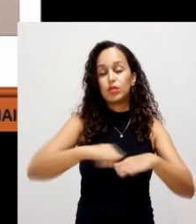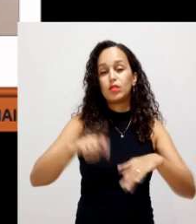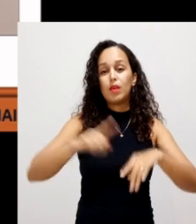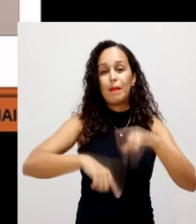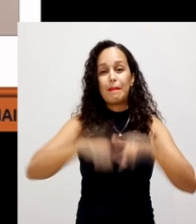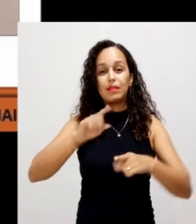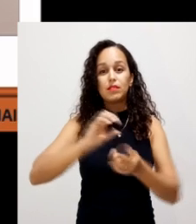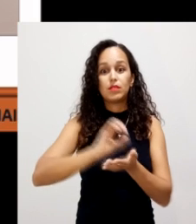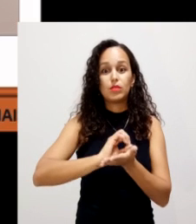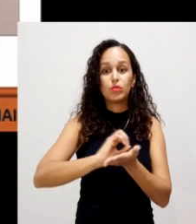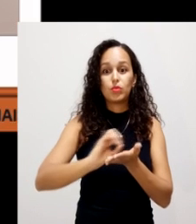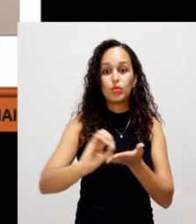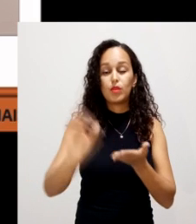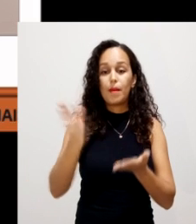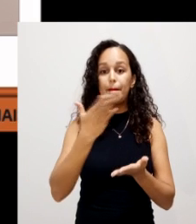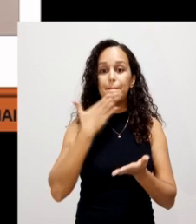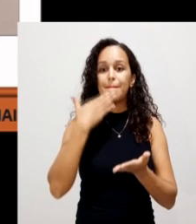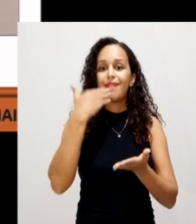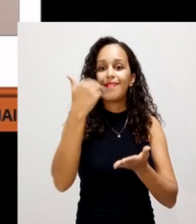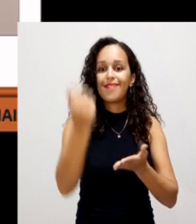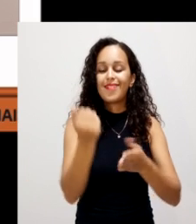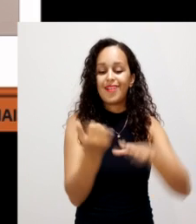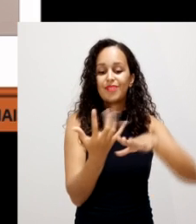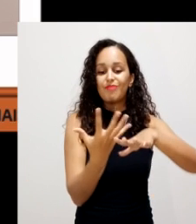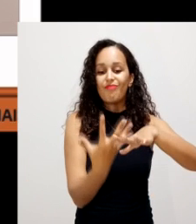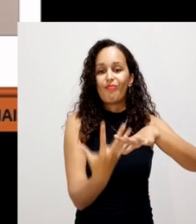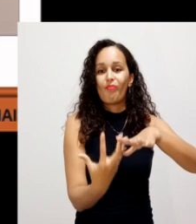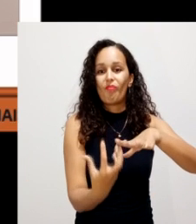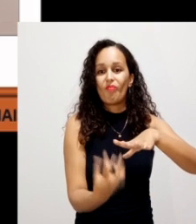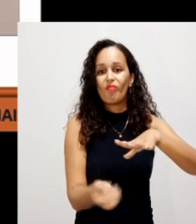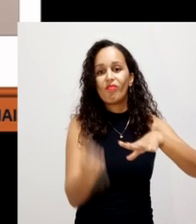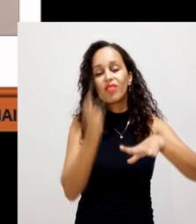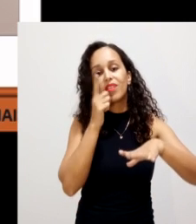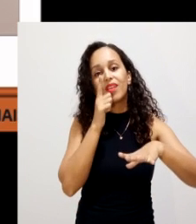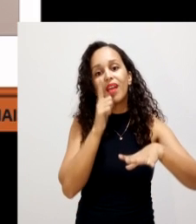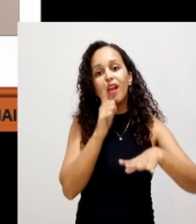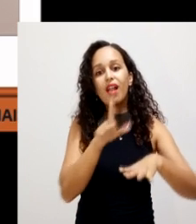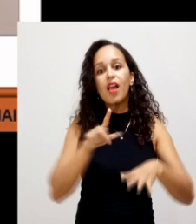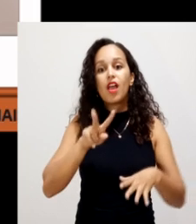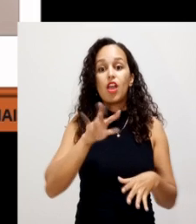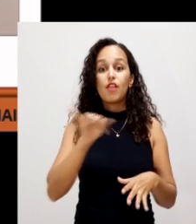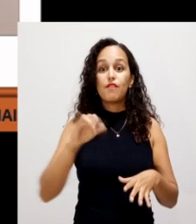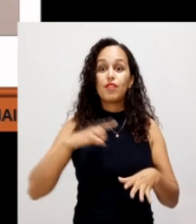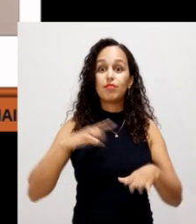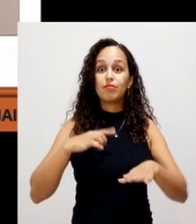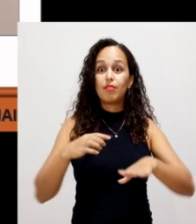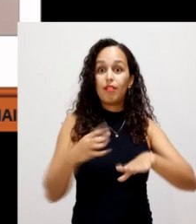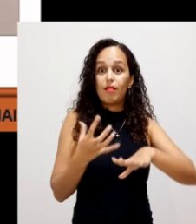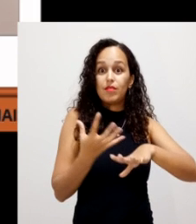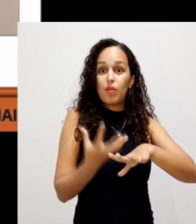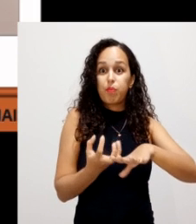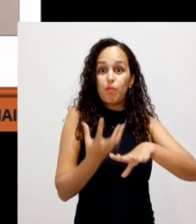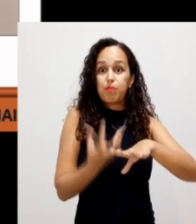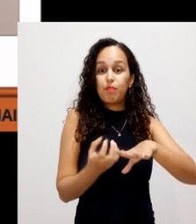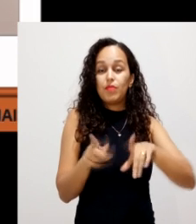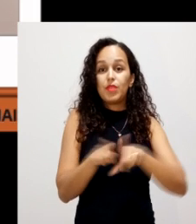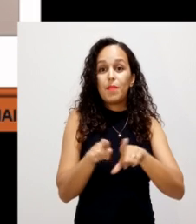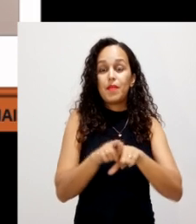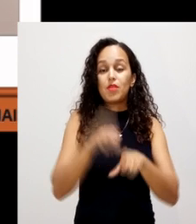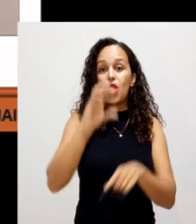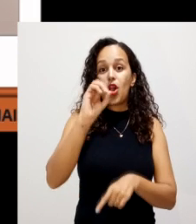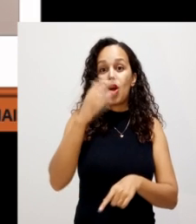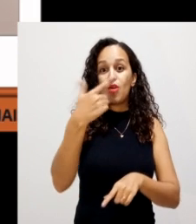orgânica, ela melhora a eração do solo, porque agora vai ter macro, vai ter poros maiores, facilitando a